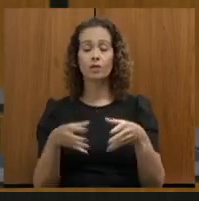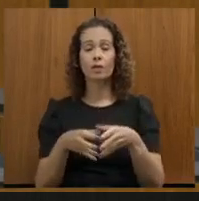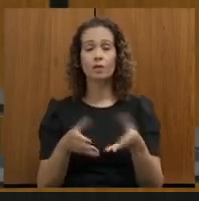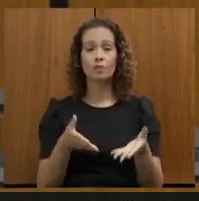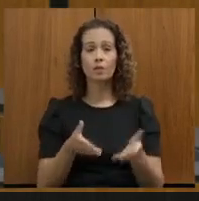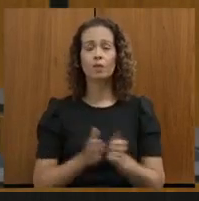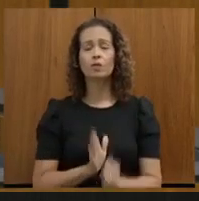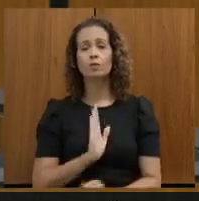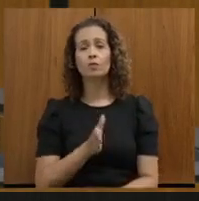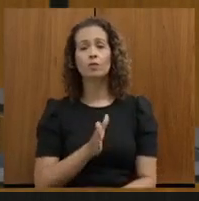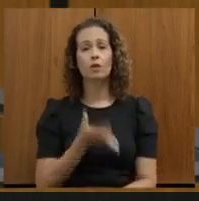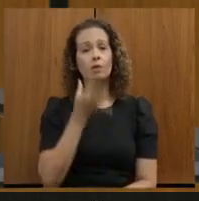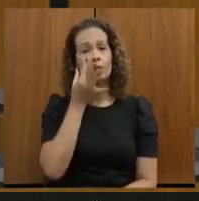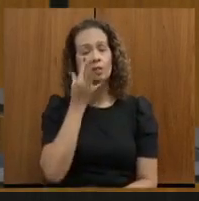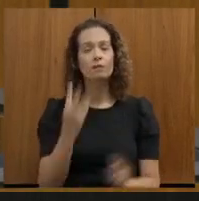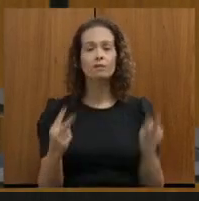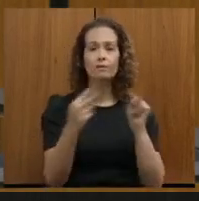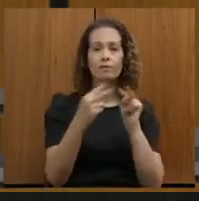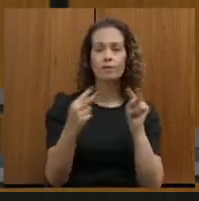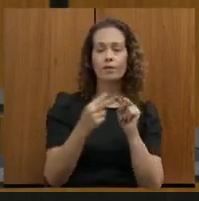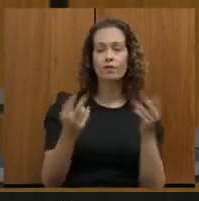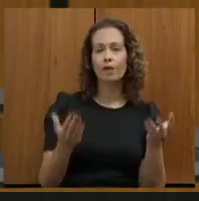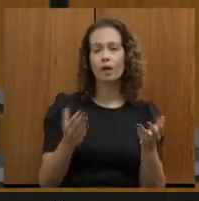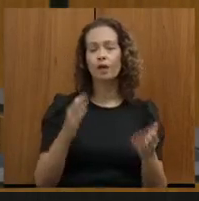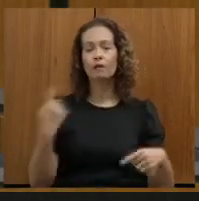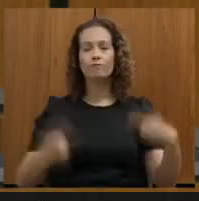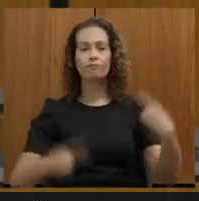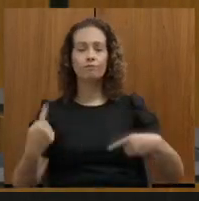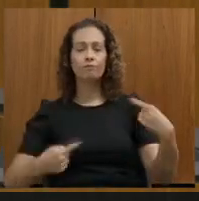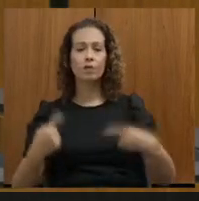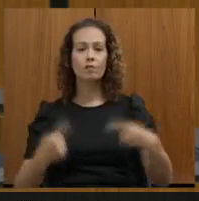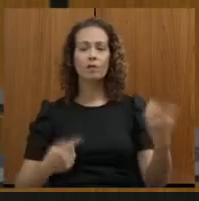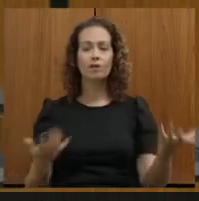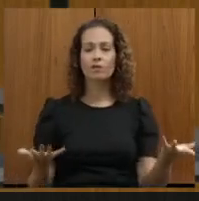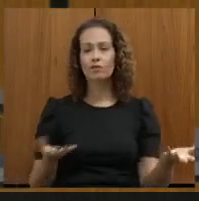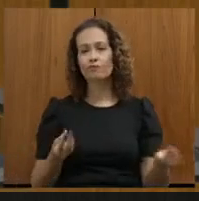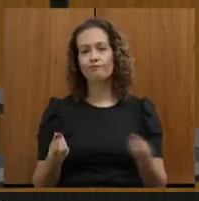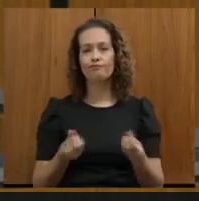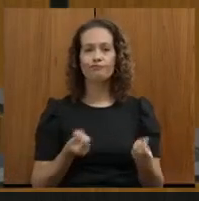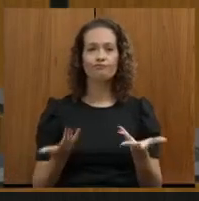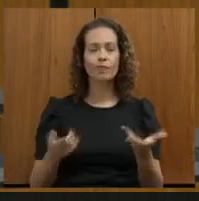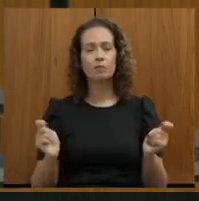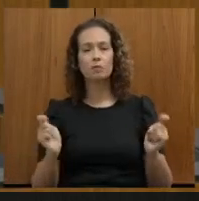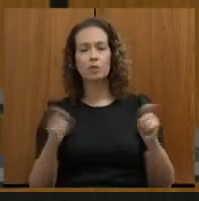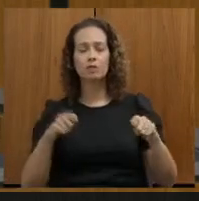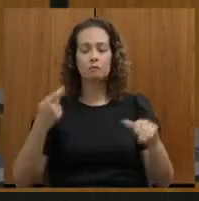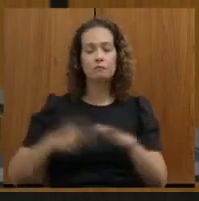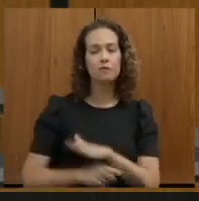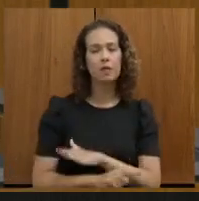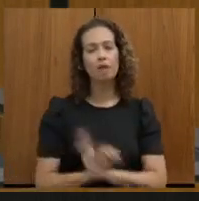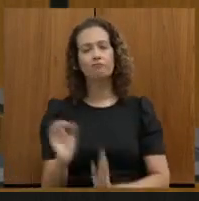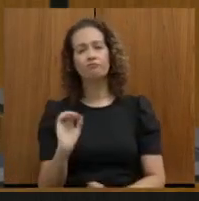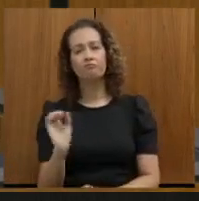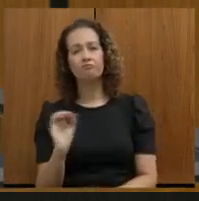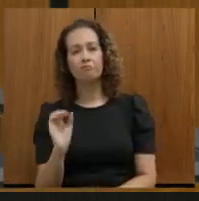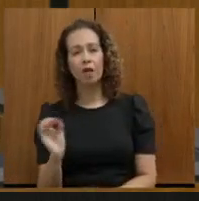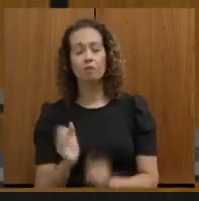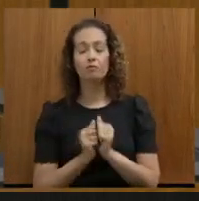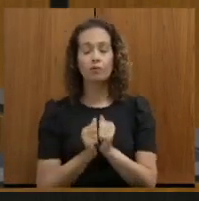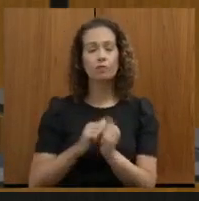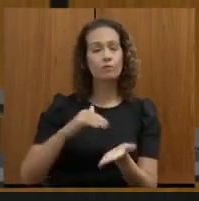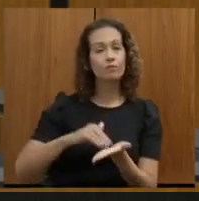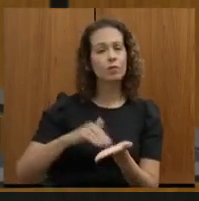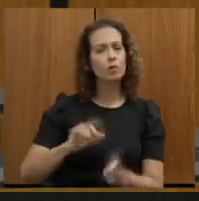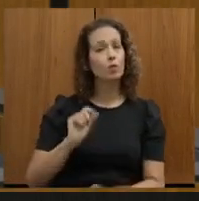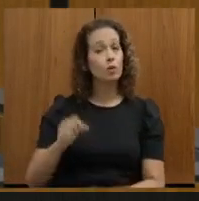Foram presenças virtuais, um debate que não foi possível aprofundar com a secretaria, aquilo que